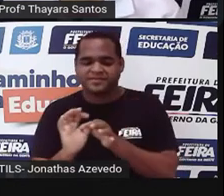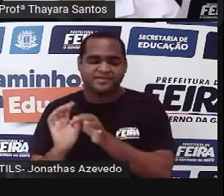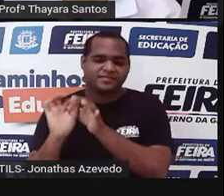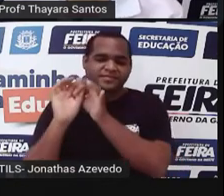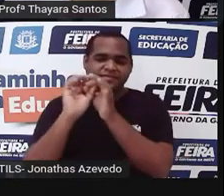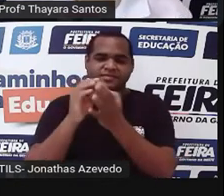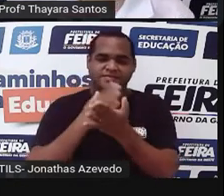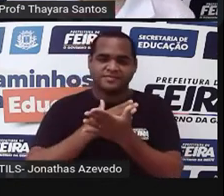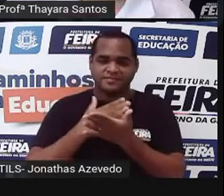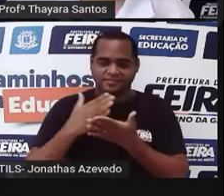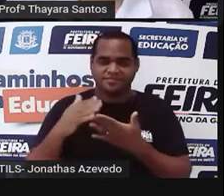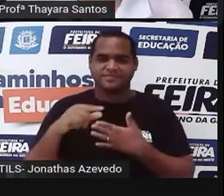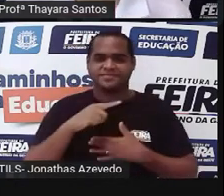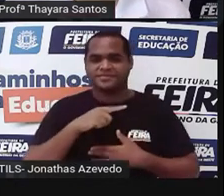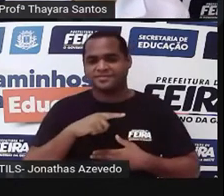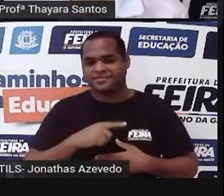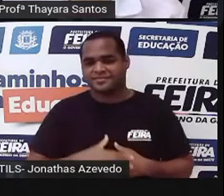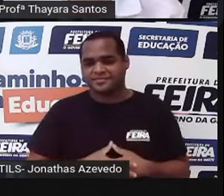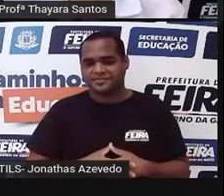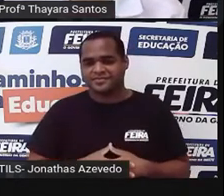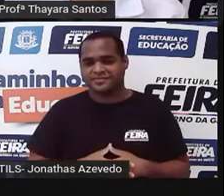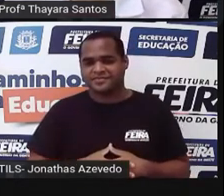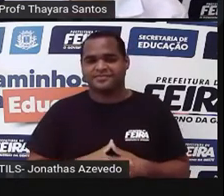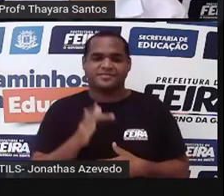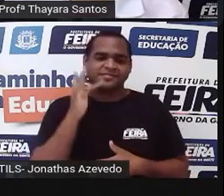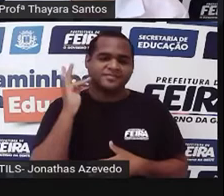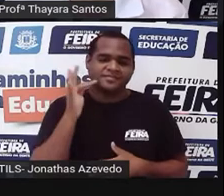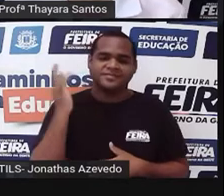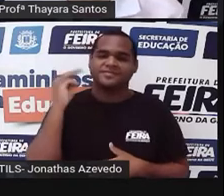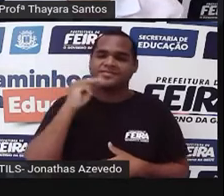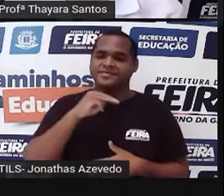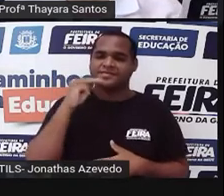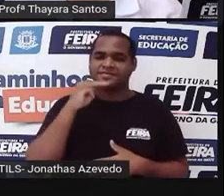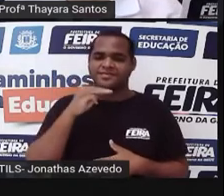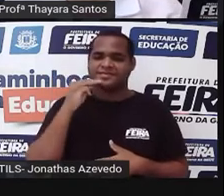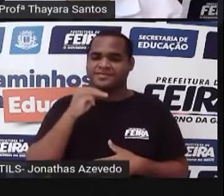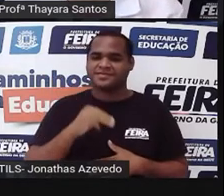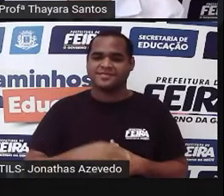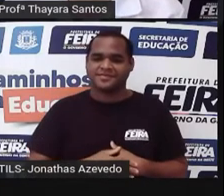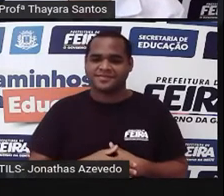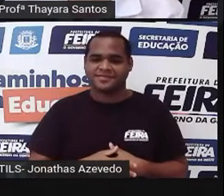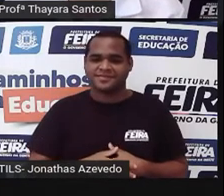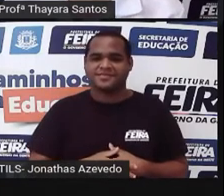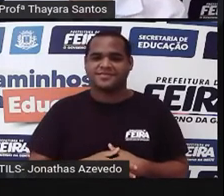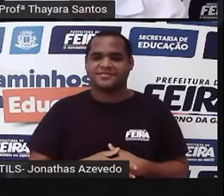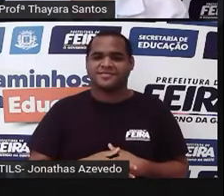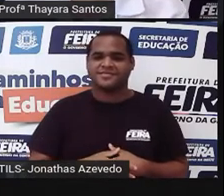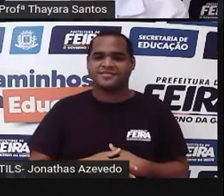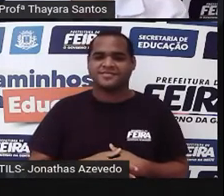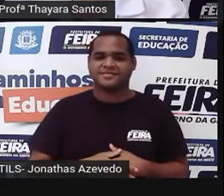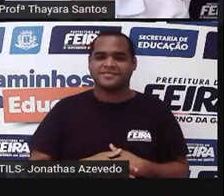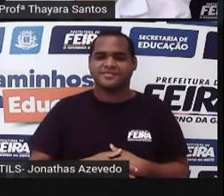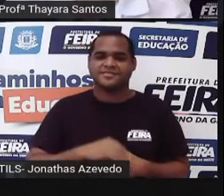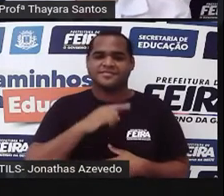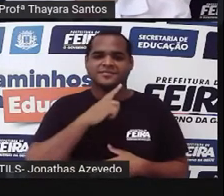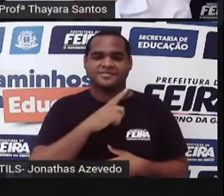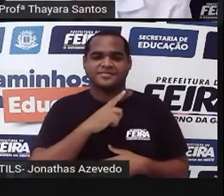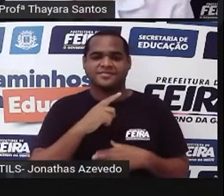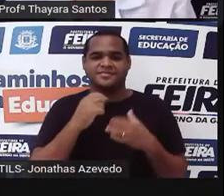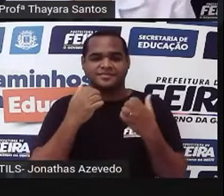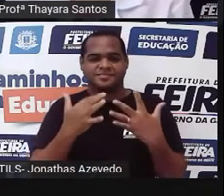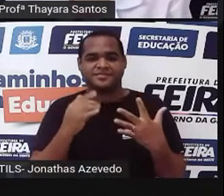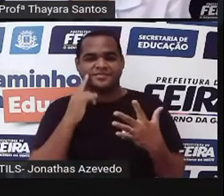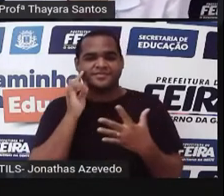estróbilo, que pode ser masculino ou feminino. Vai, se ele for masculino, vai produzir grão de pólen, cheio de anterozoide. Se ele for